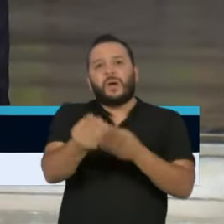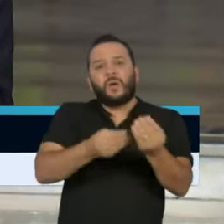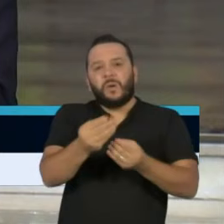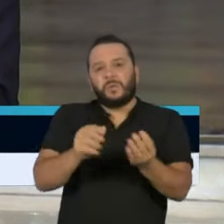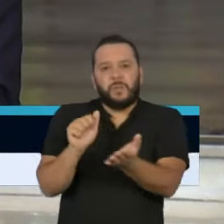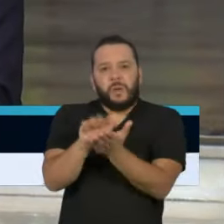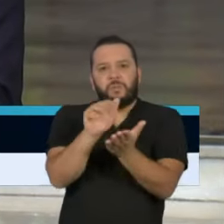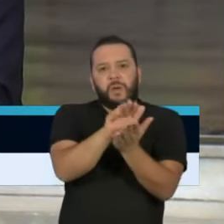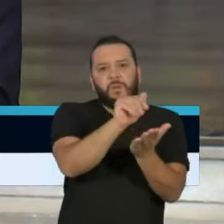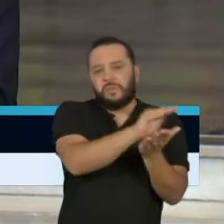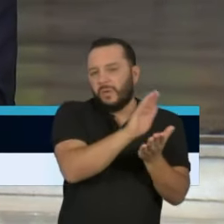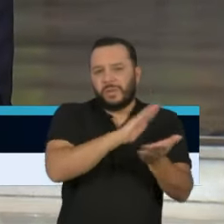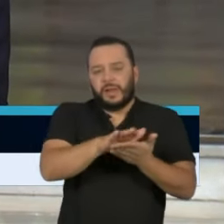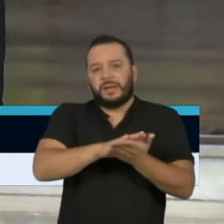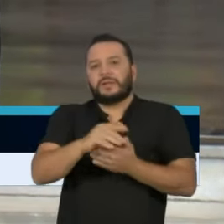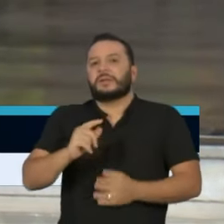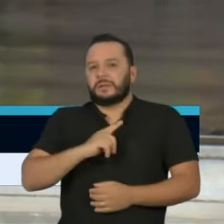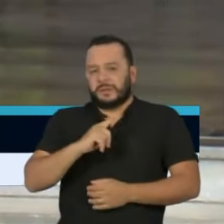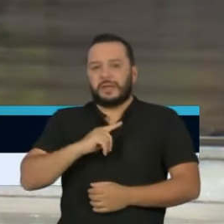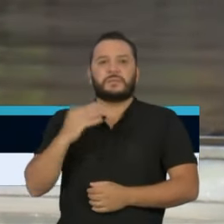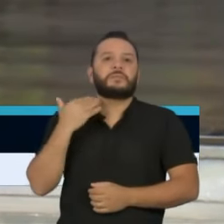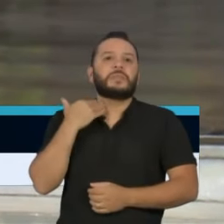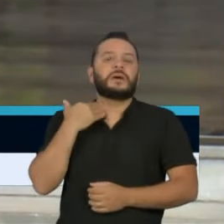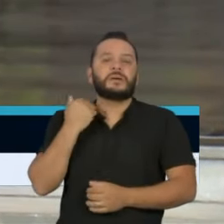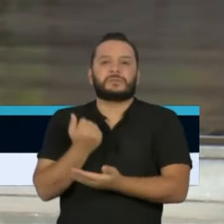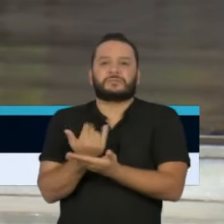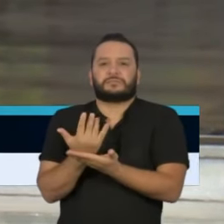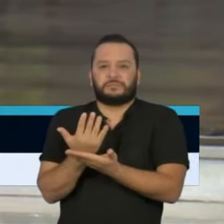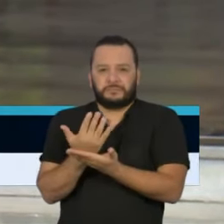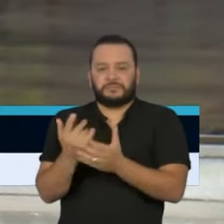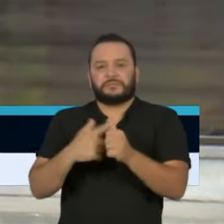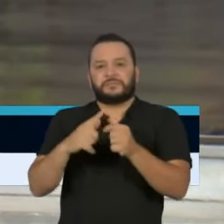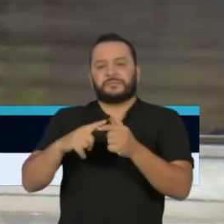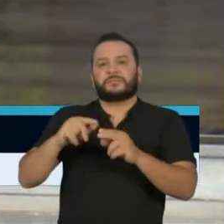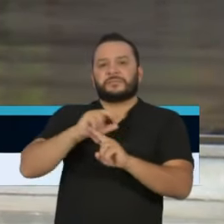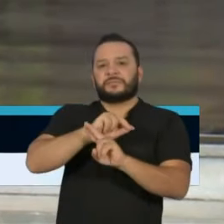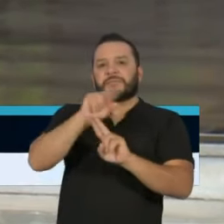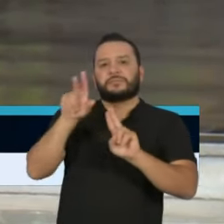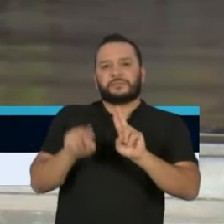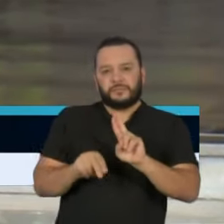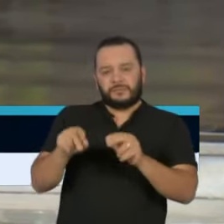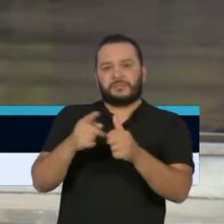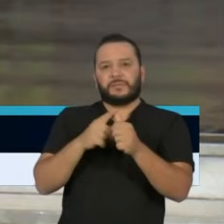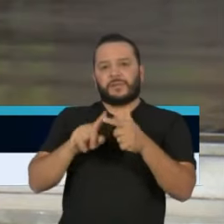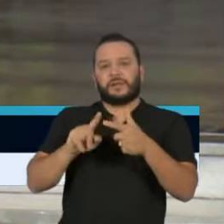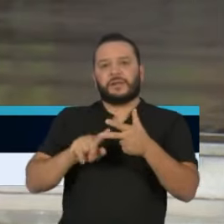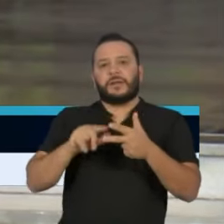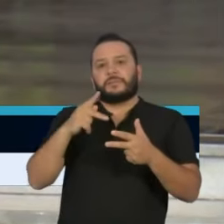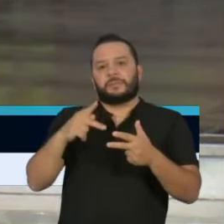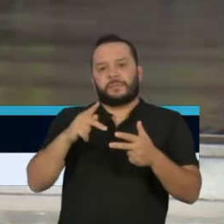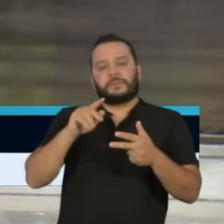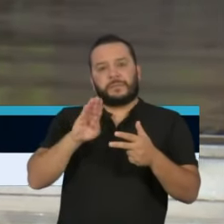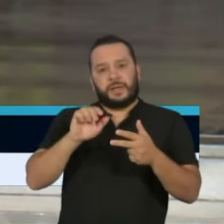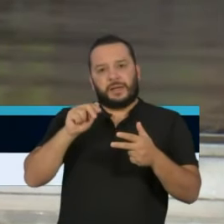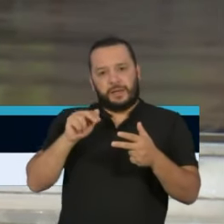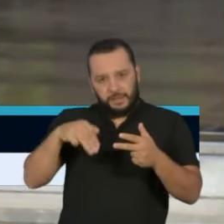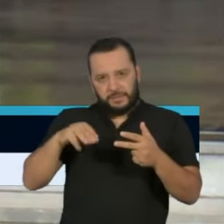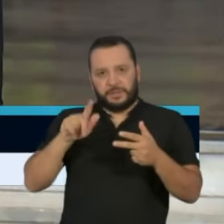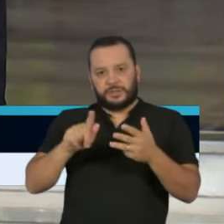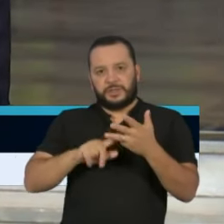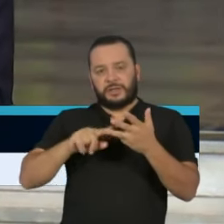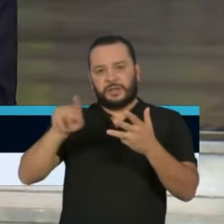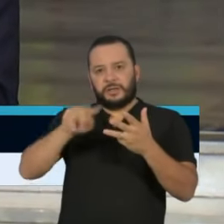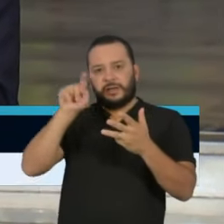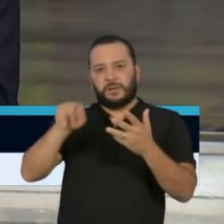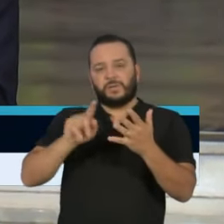Eu cito, entre outras empresas, o Banco Santander, o Bradesco, o BMG, o Itaú, a Alpargatas, o